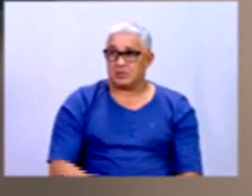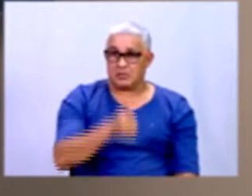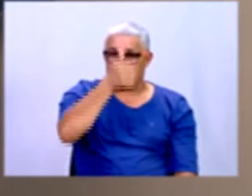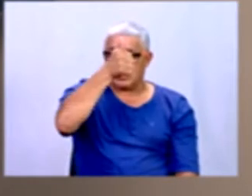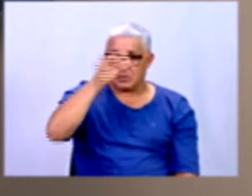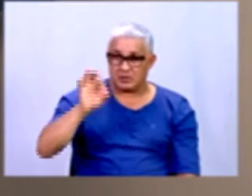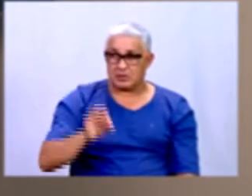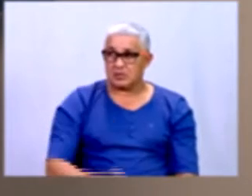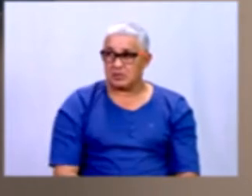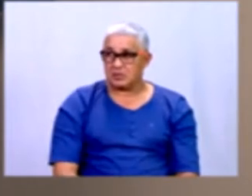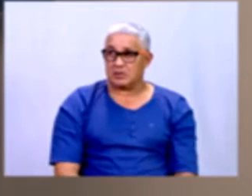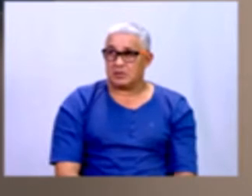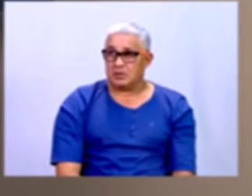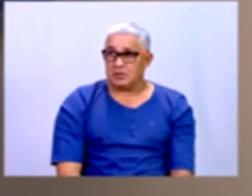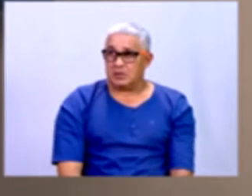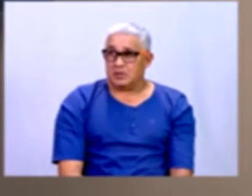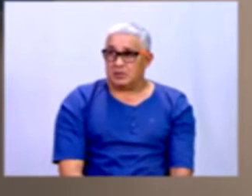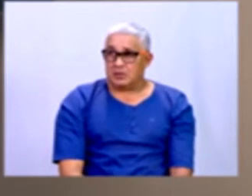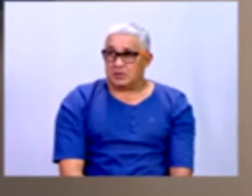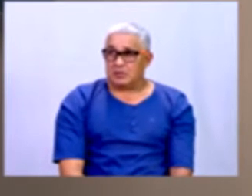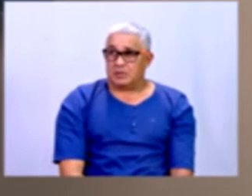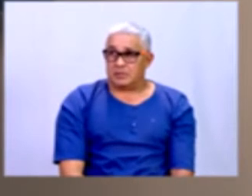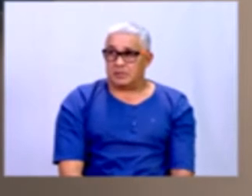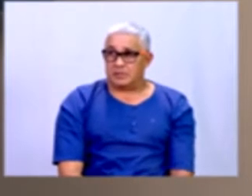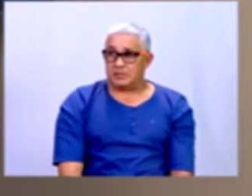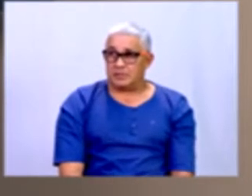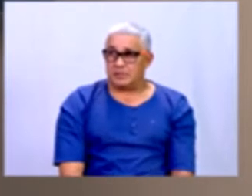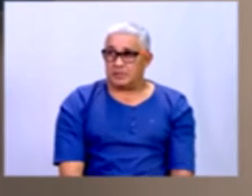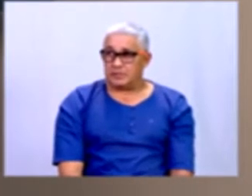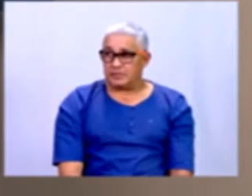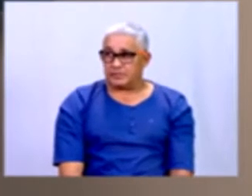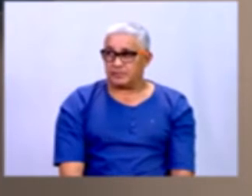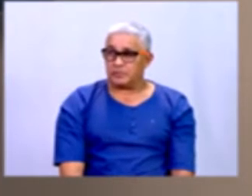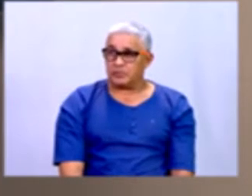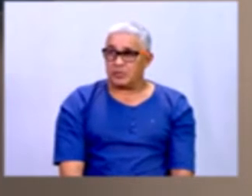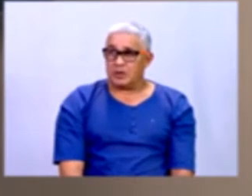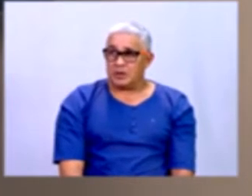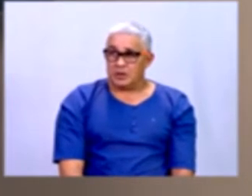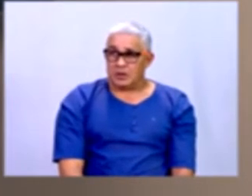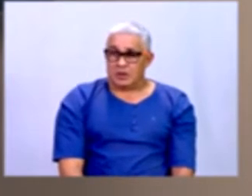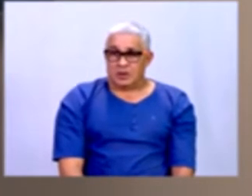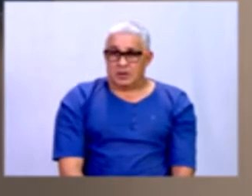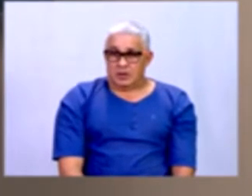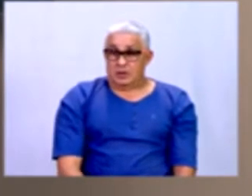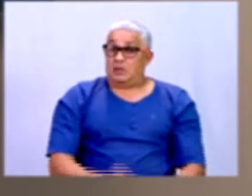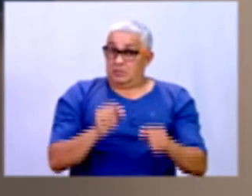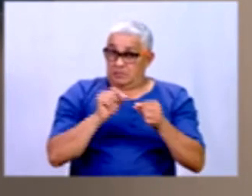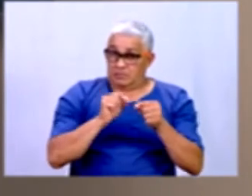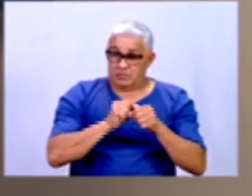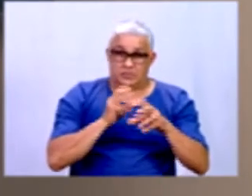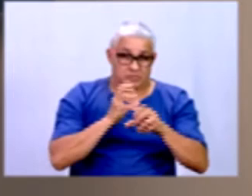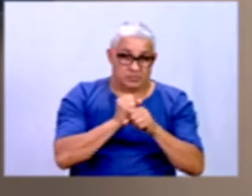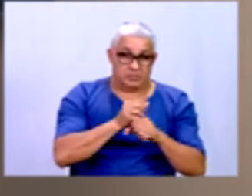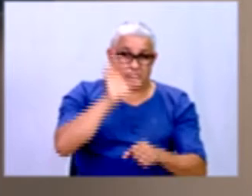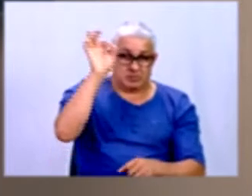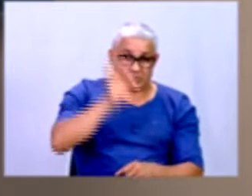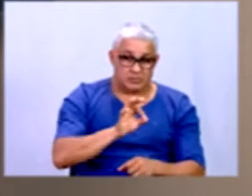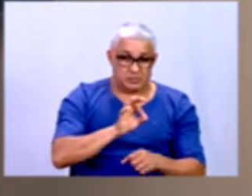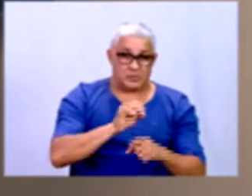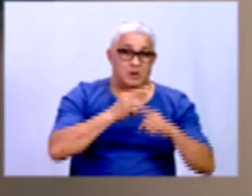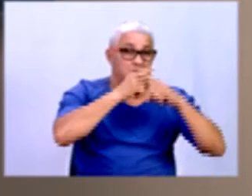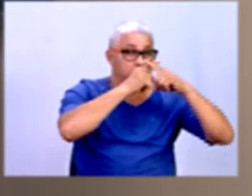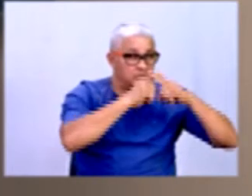da... A gente tá... Acabei de passar aqui pra vocês que a... Quando a gente vai fazer o percentual a gente faz essa